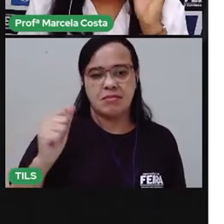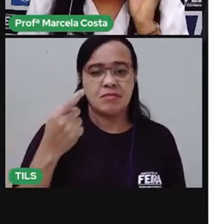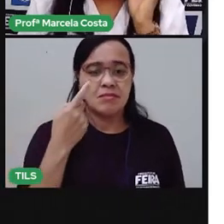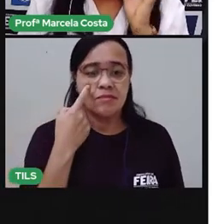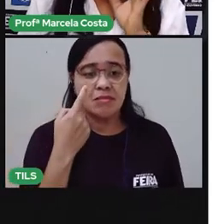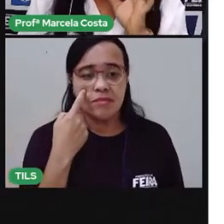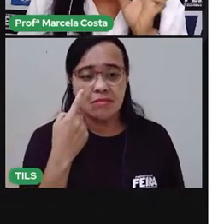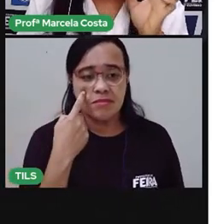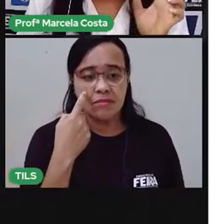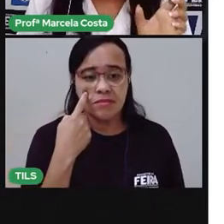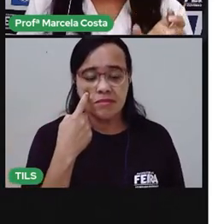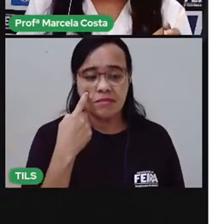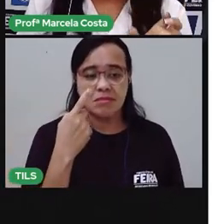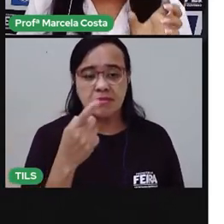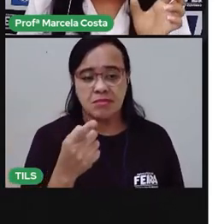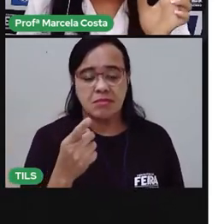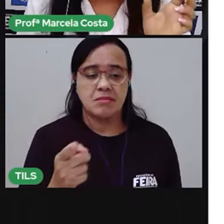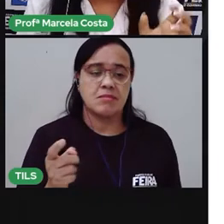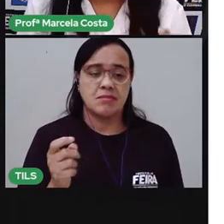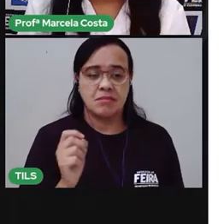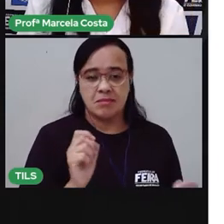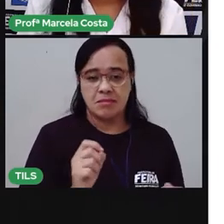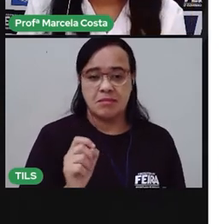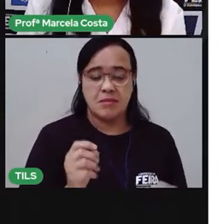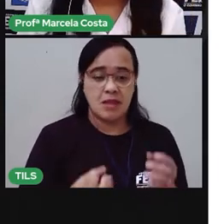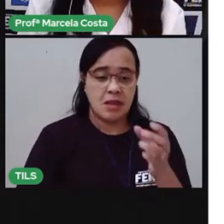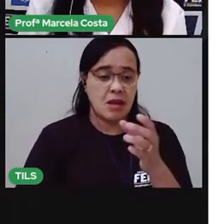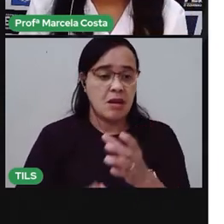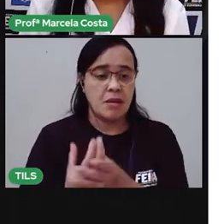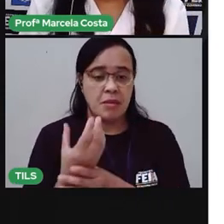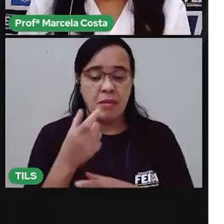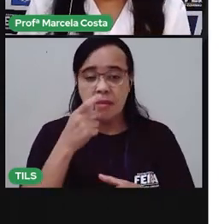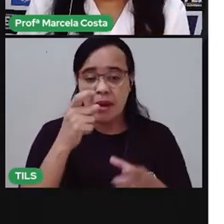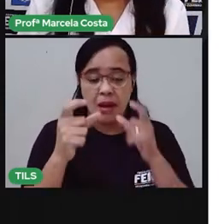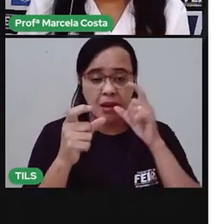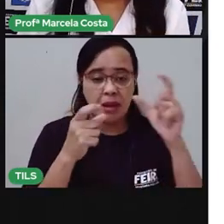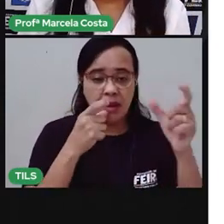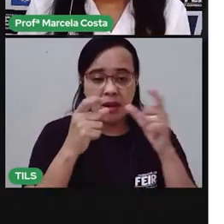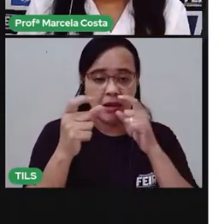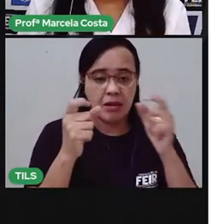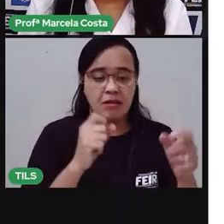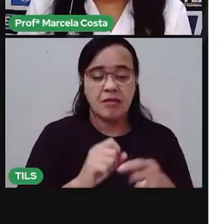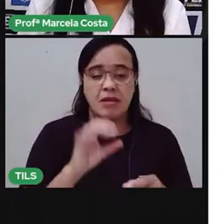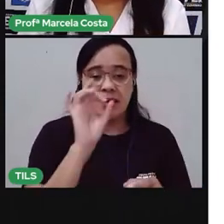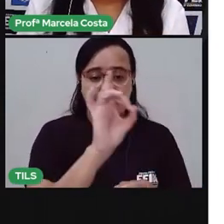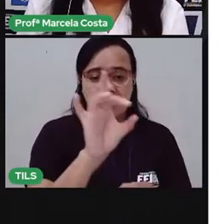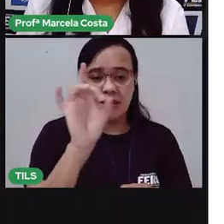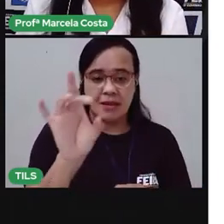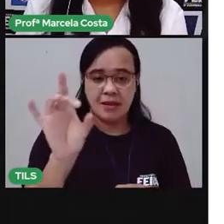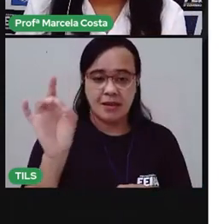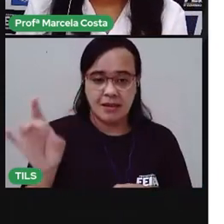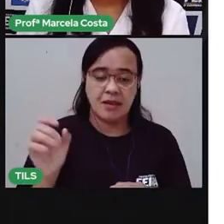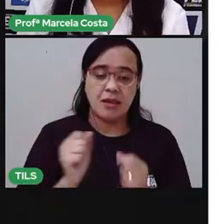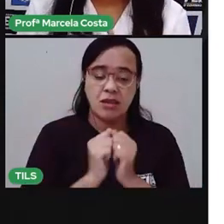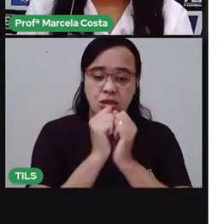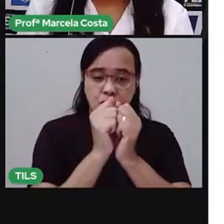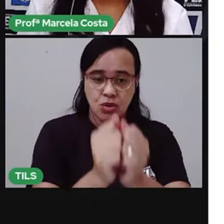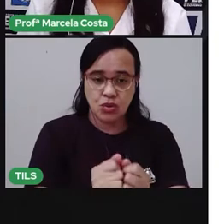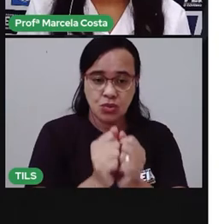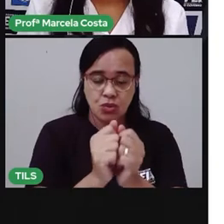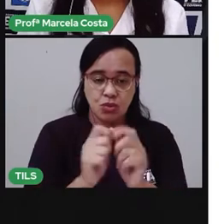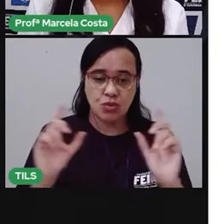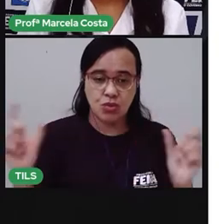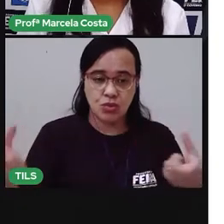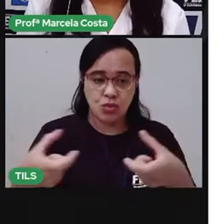que são letras juntinhas que estão formando as sílabas. E cada sílaba, uma junta da outra, tá formando uma